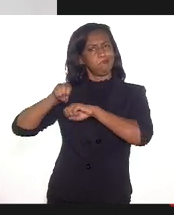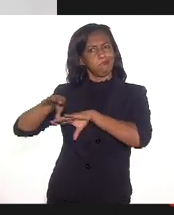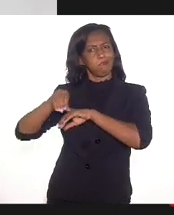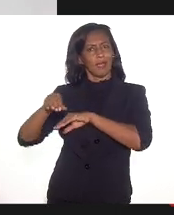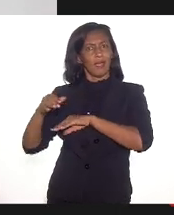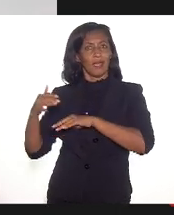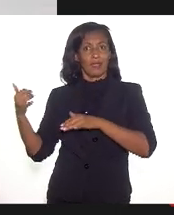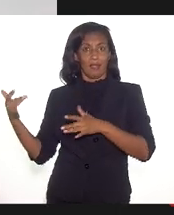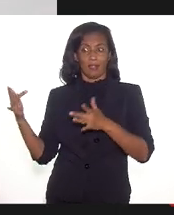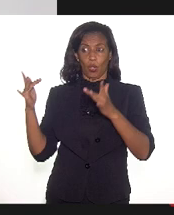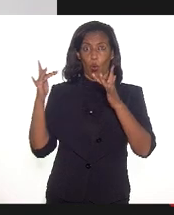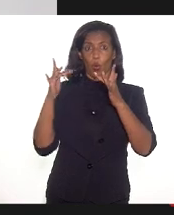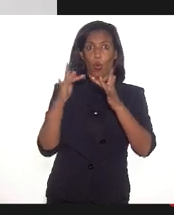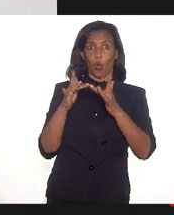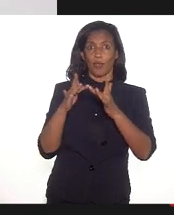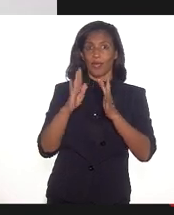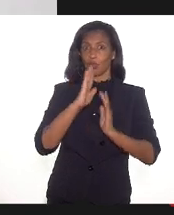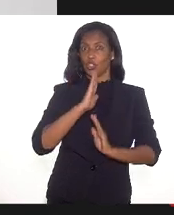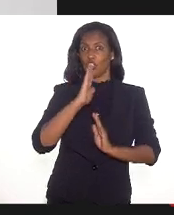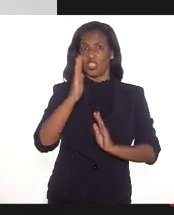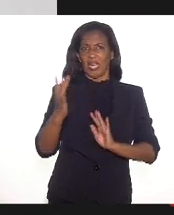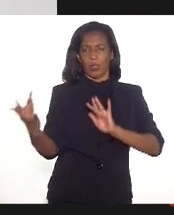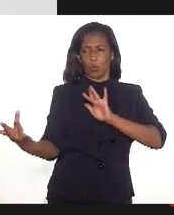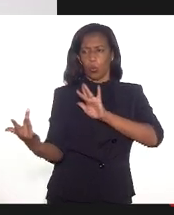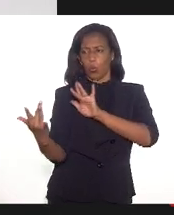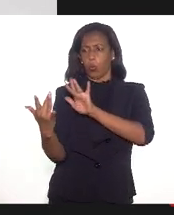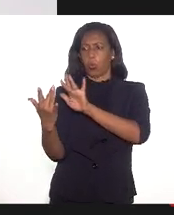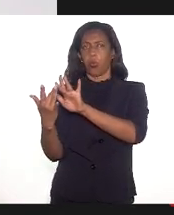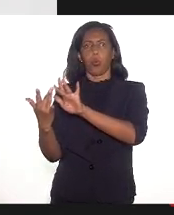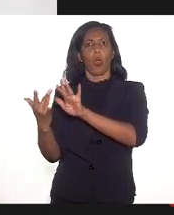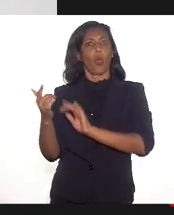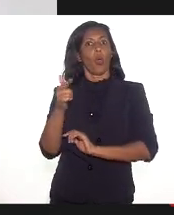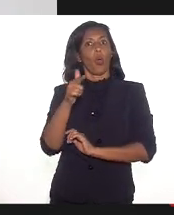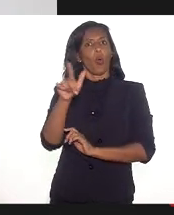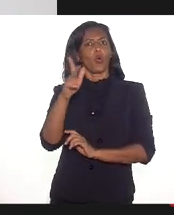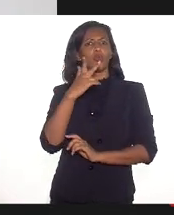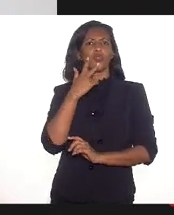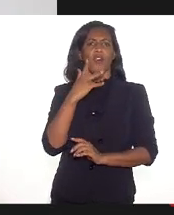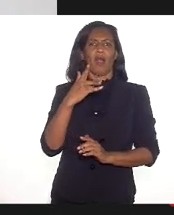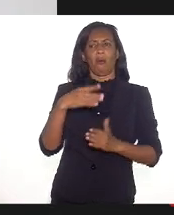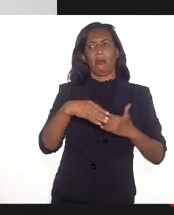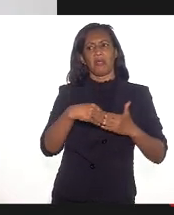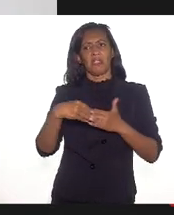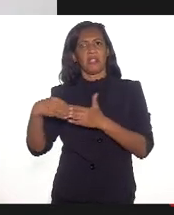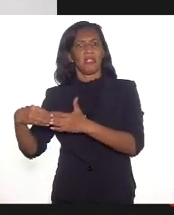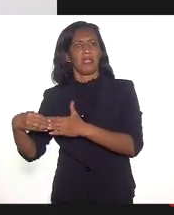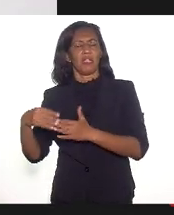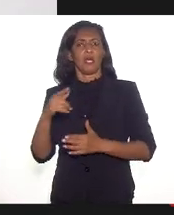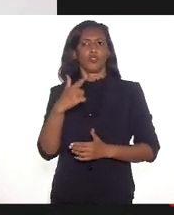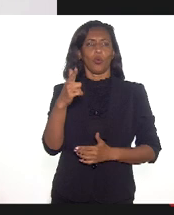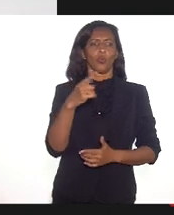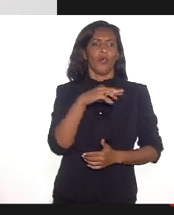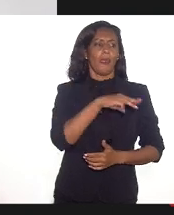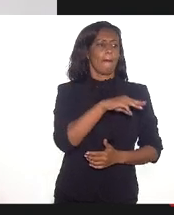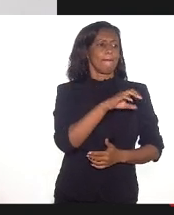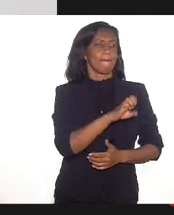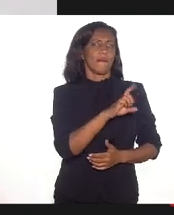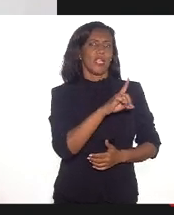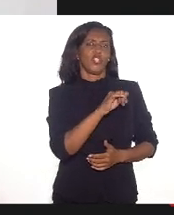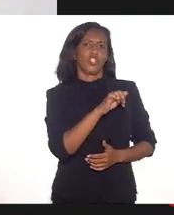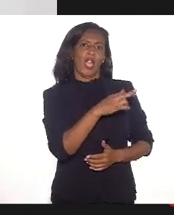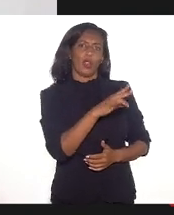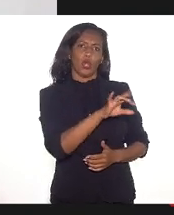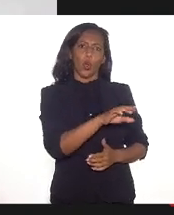contato direto com o público, os chamados, alguns chamam de mediadores, outros chamam de guias, mas eu estou falando aqui dessa